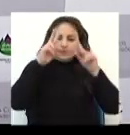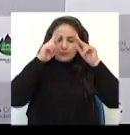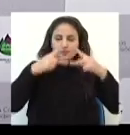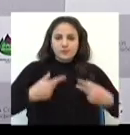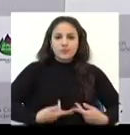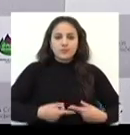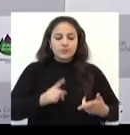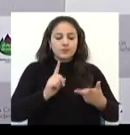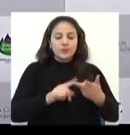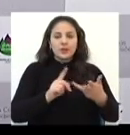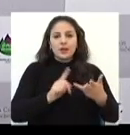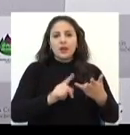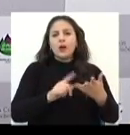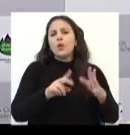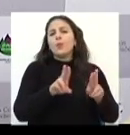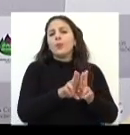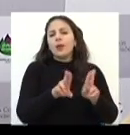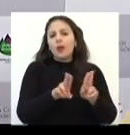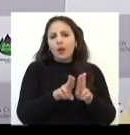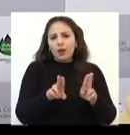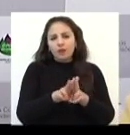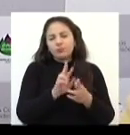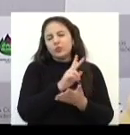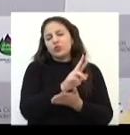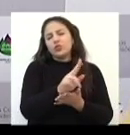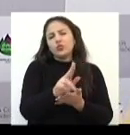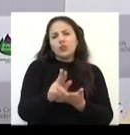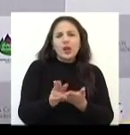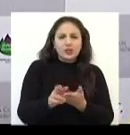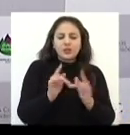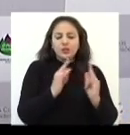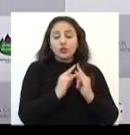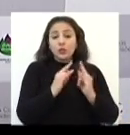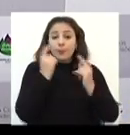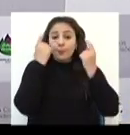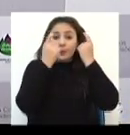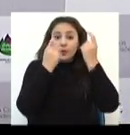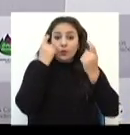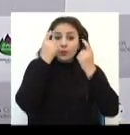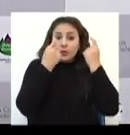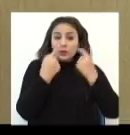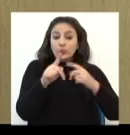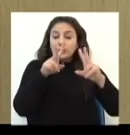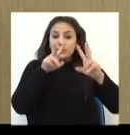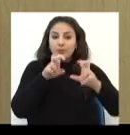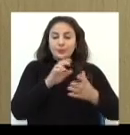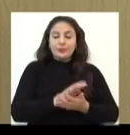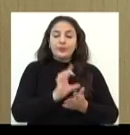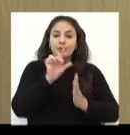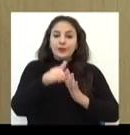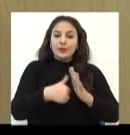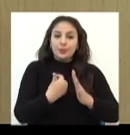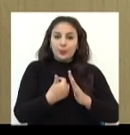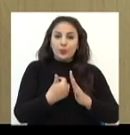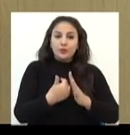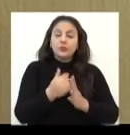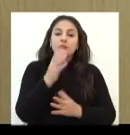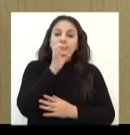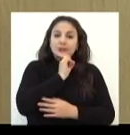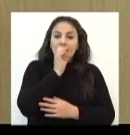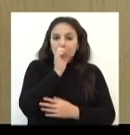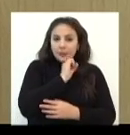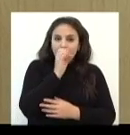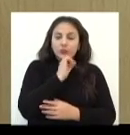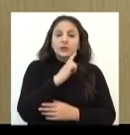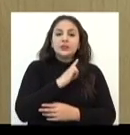Universidade de Passo Fundo. Enfim, várias entidades preocupadas com este tema. E no próximo sábado, tem